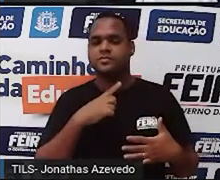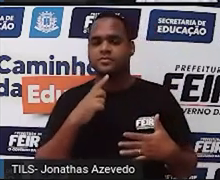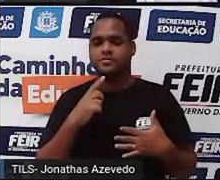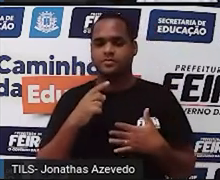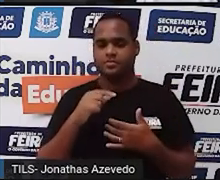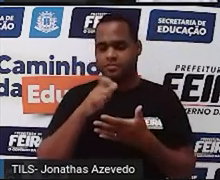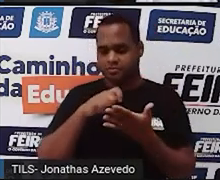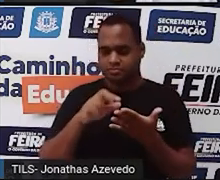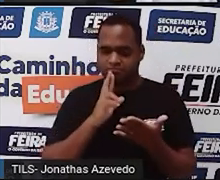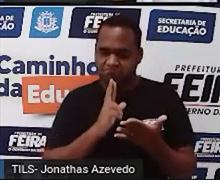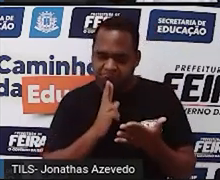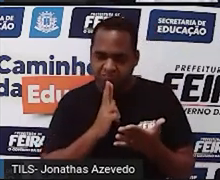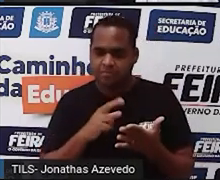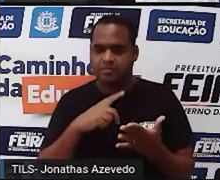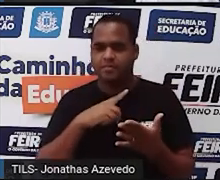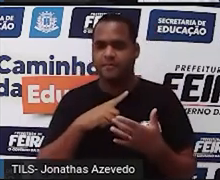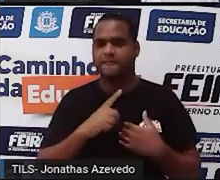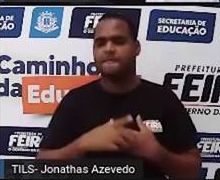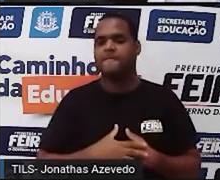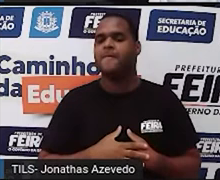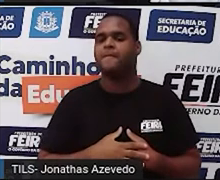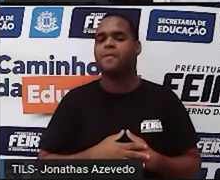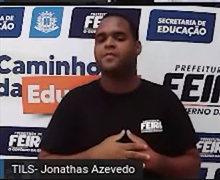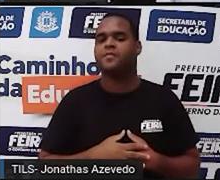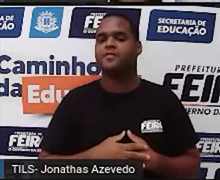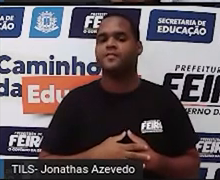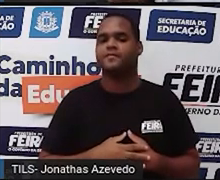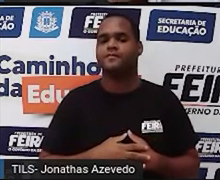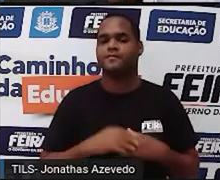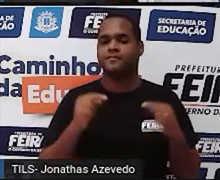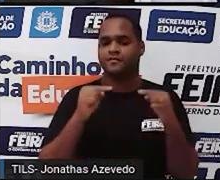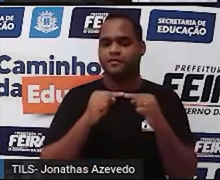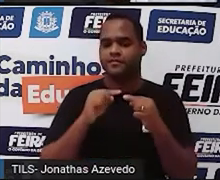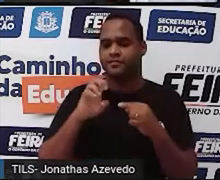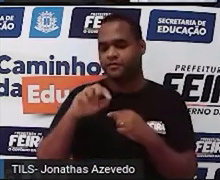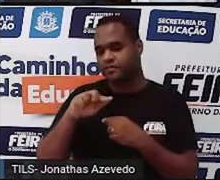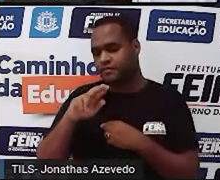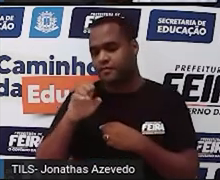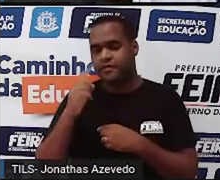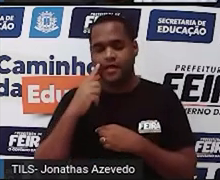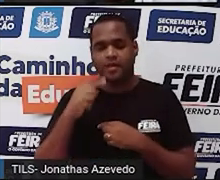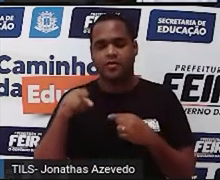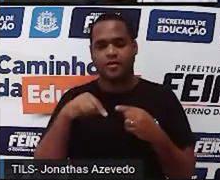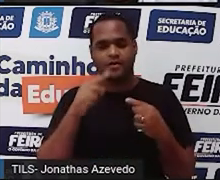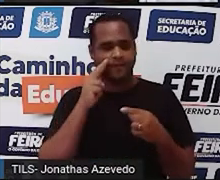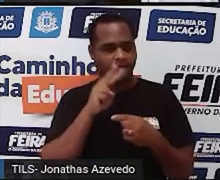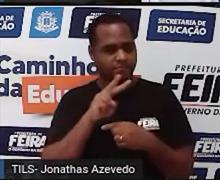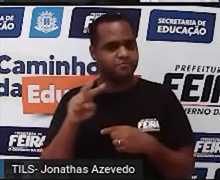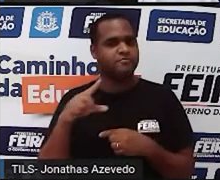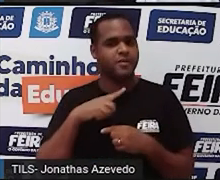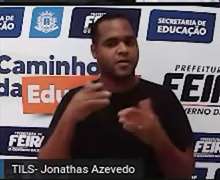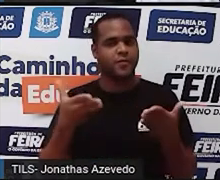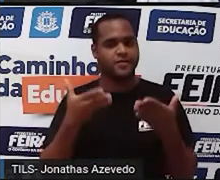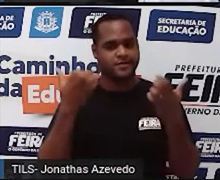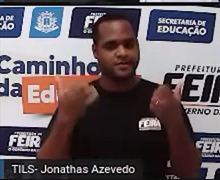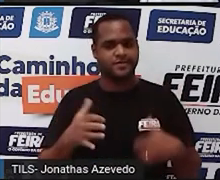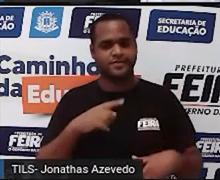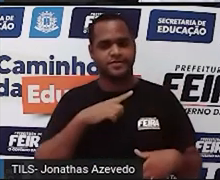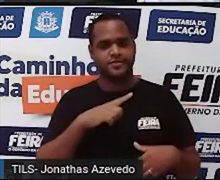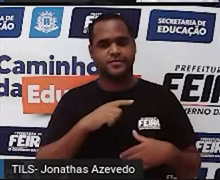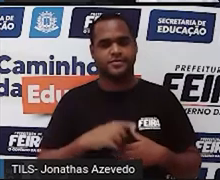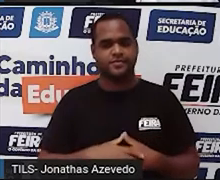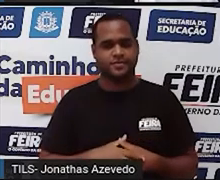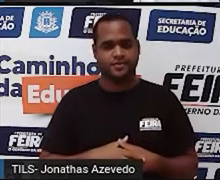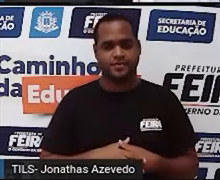Fazer anotações. Sobre esse enigma que a gente vai ver agora. Então, foi